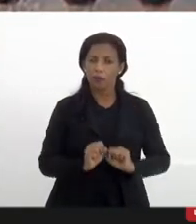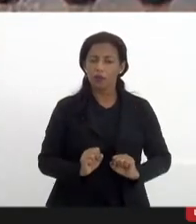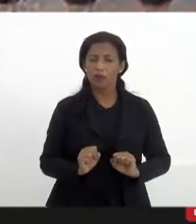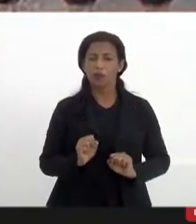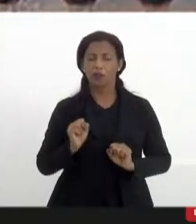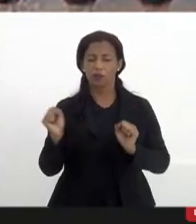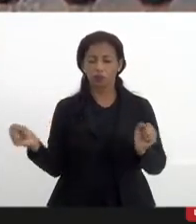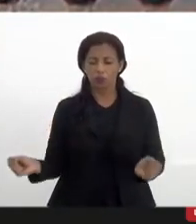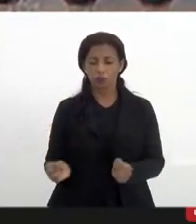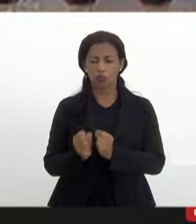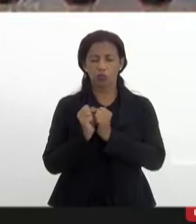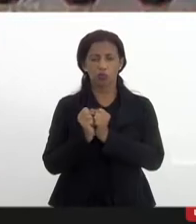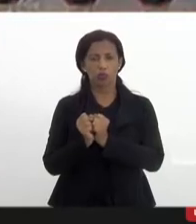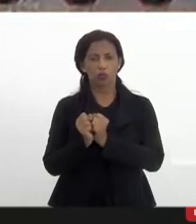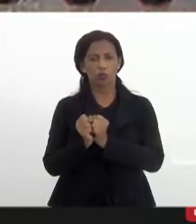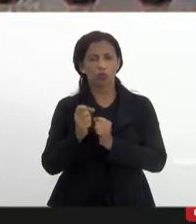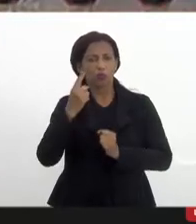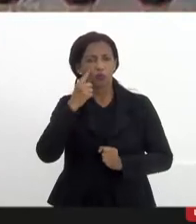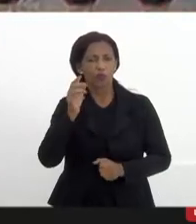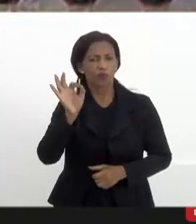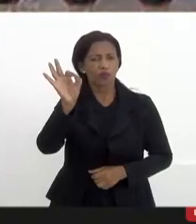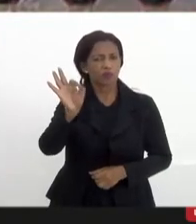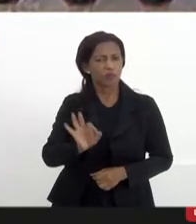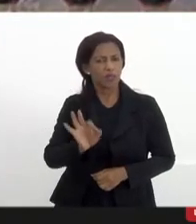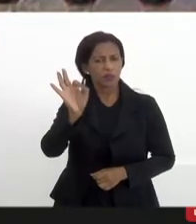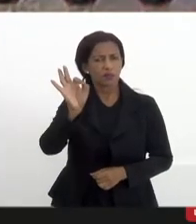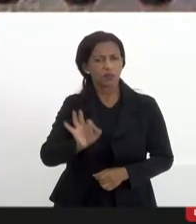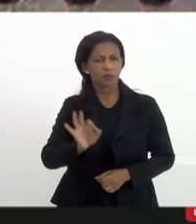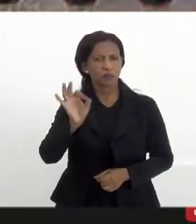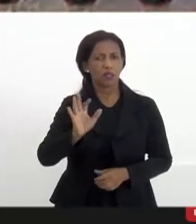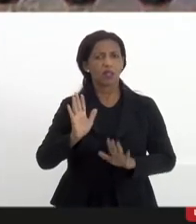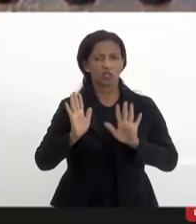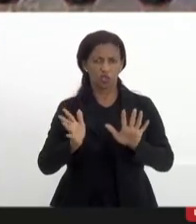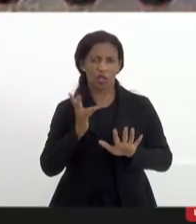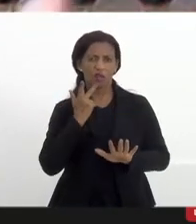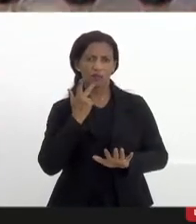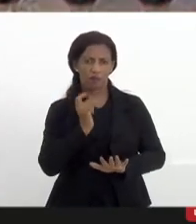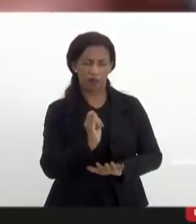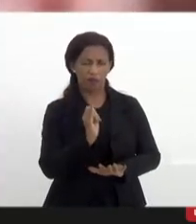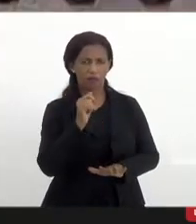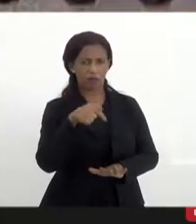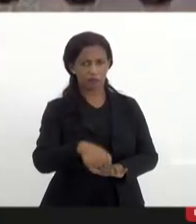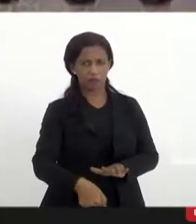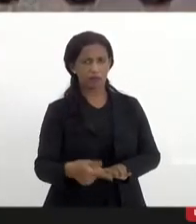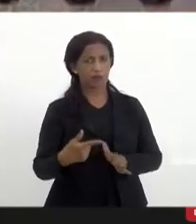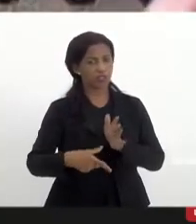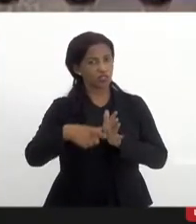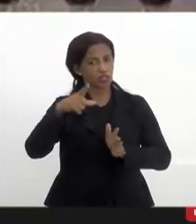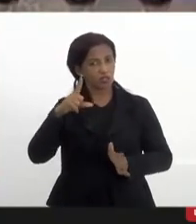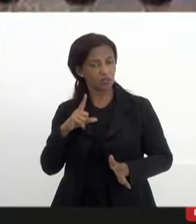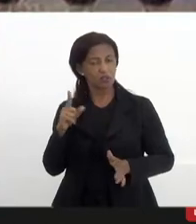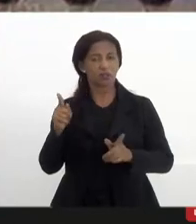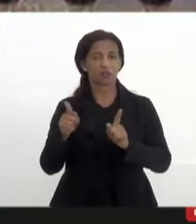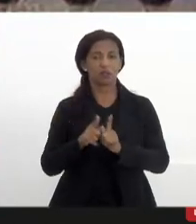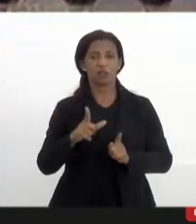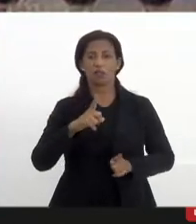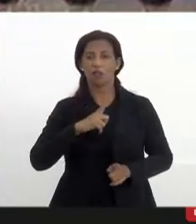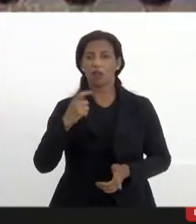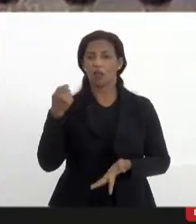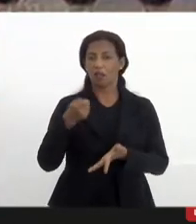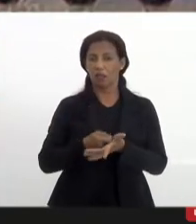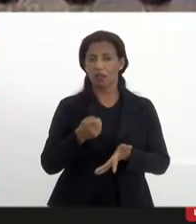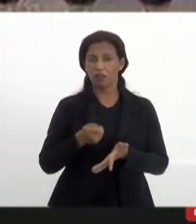atualizar os percentuais já ditos aqui mas que antes disso nós tenhamos a